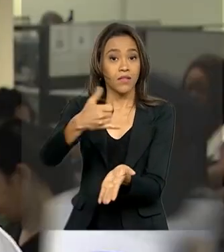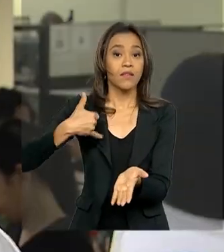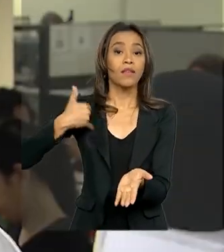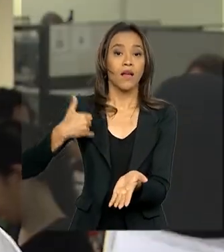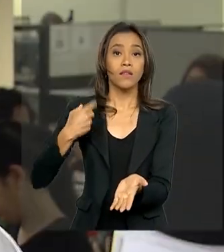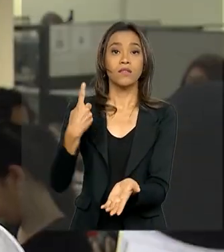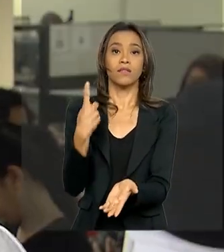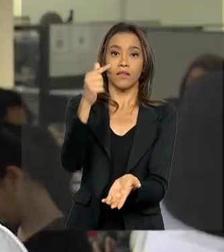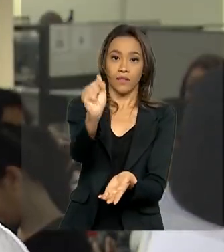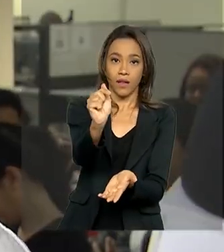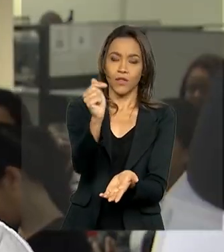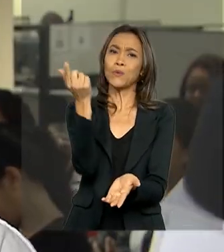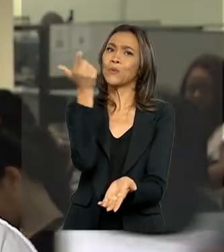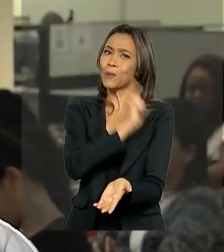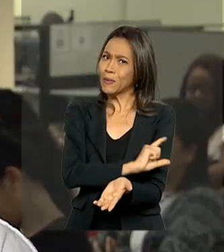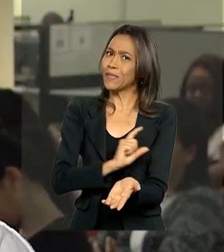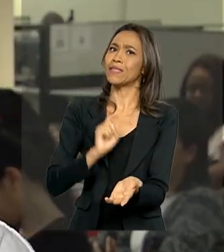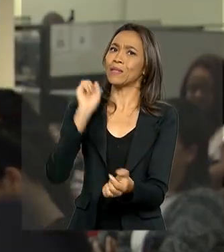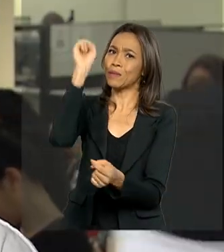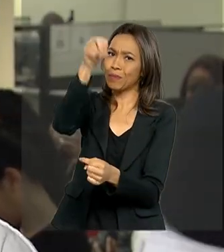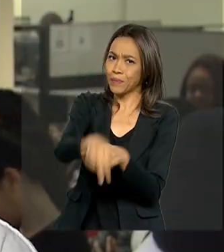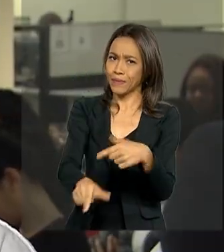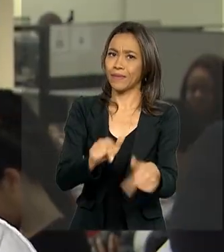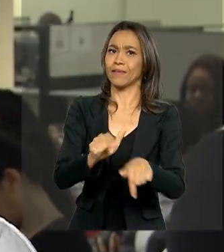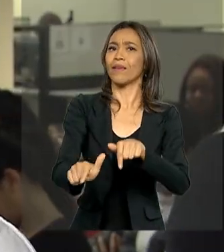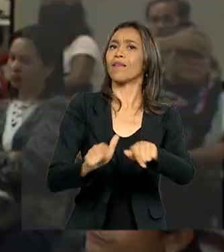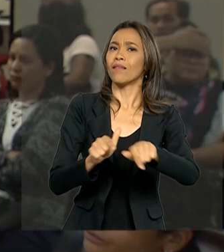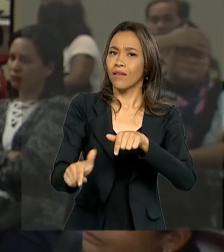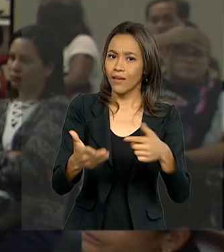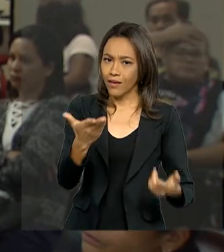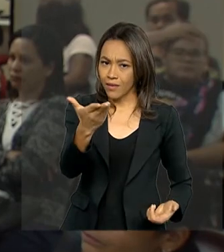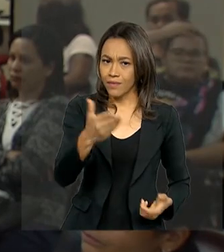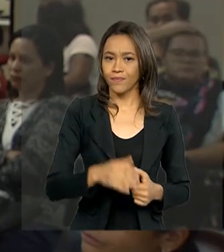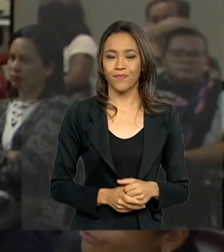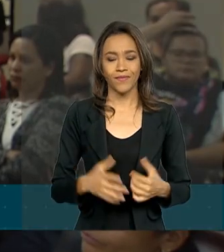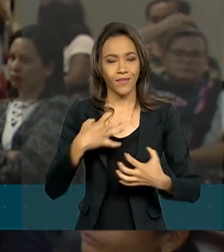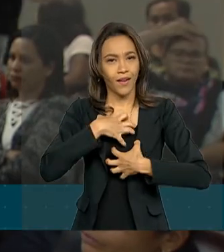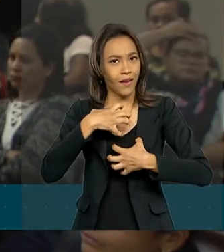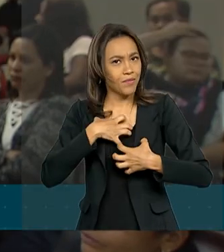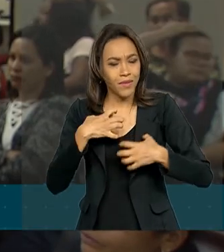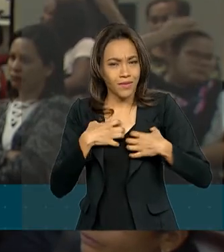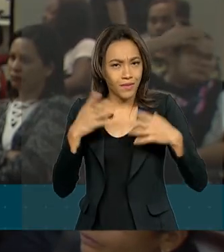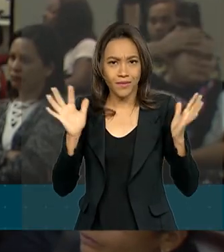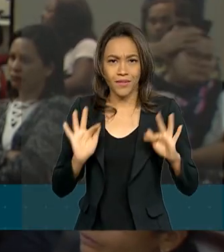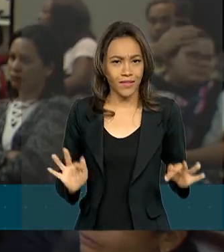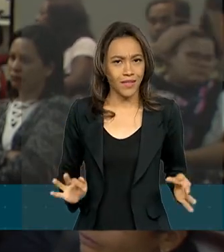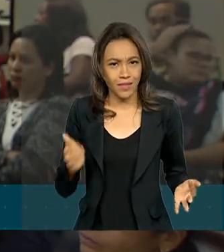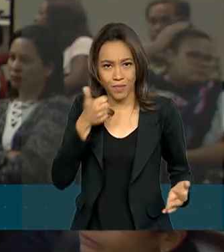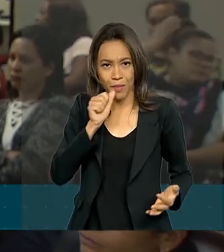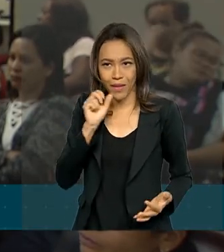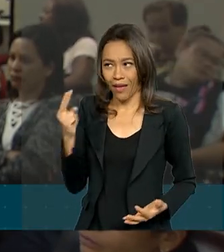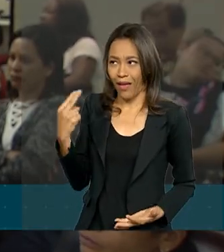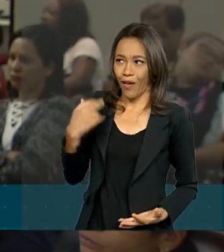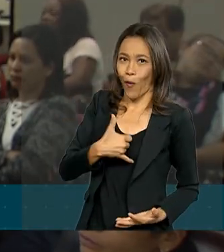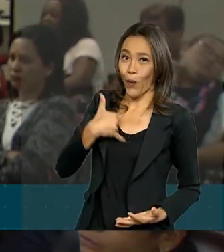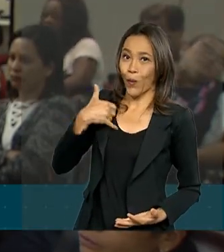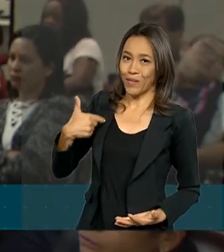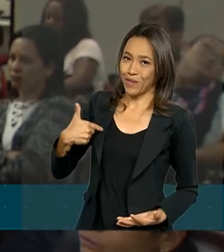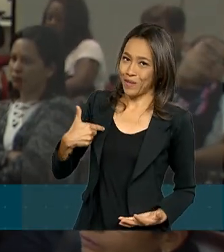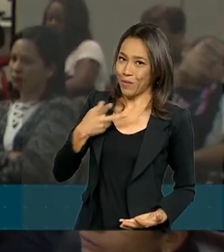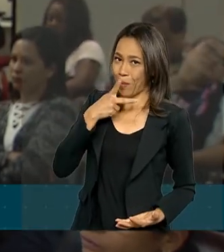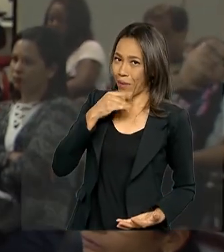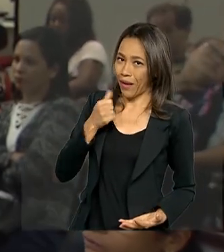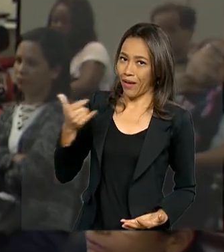conseguiu uma oportunidade no mercado de trabalho formal. Muito feliz, né? Eu amo ficar orgulhosa de mim, meus